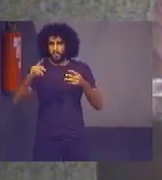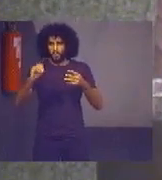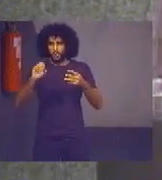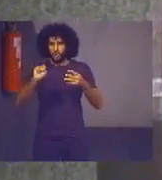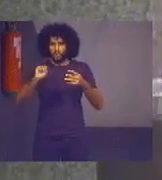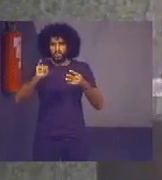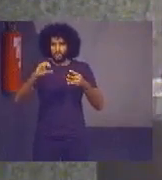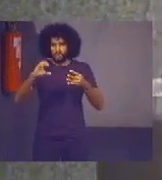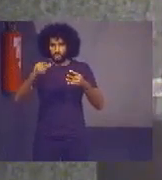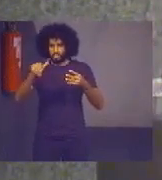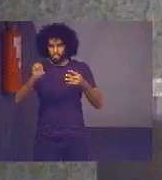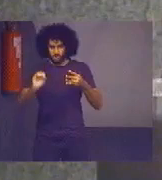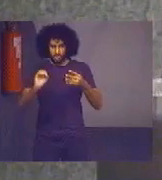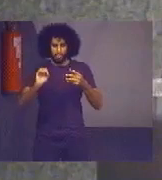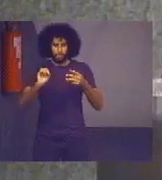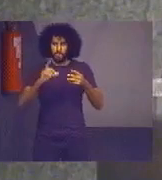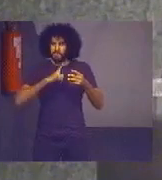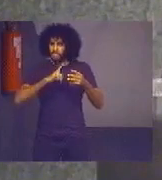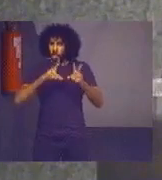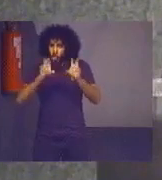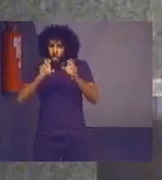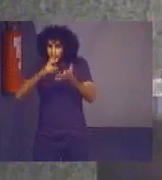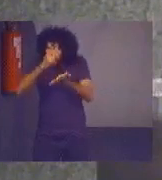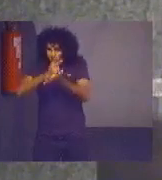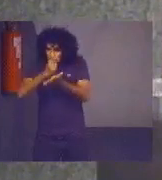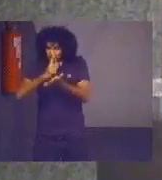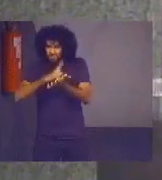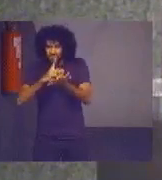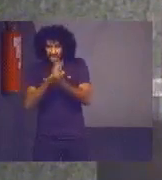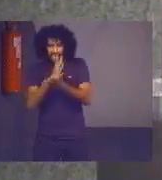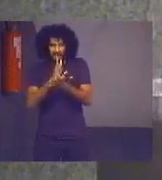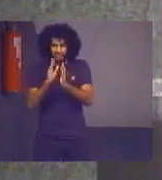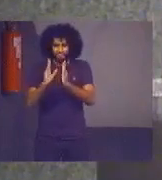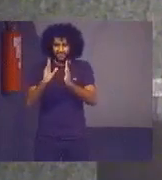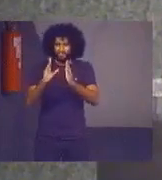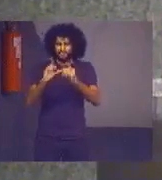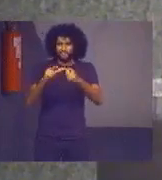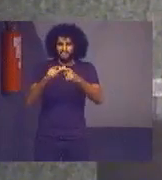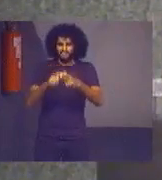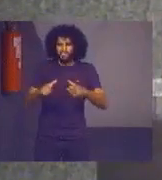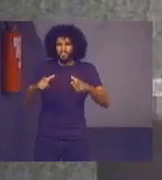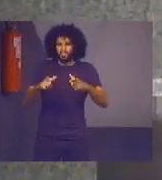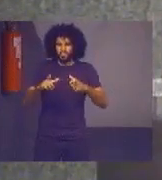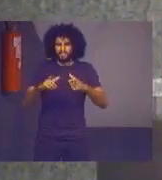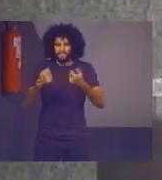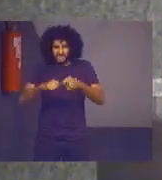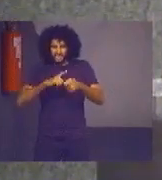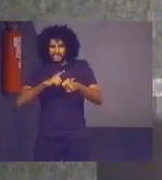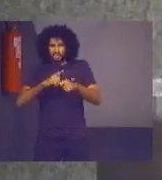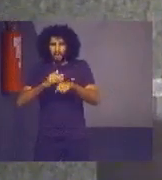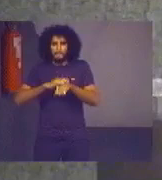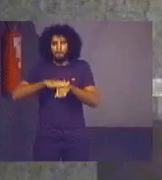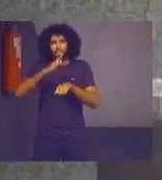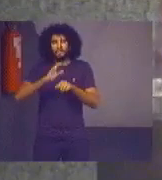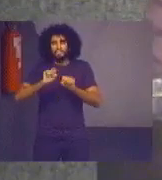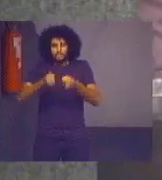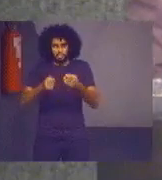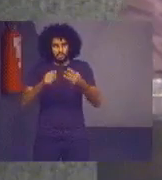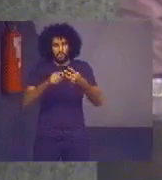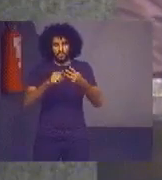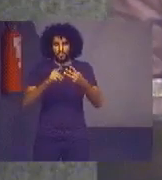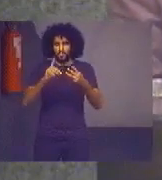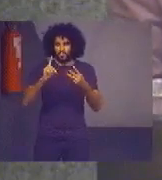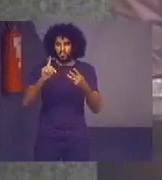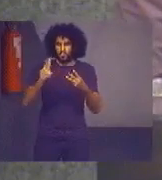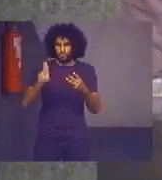mesmo tema, deixando algumas lacunas e tendo duplicidade de esforços. A duplicação em si, ou seja, existem